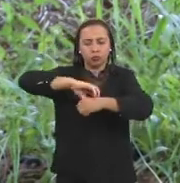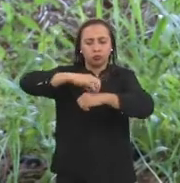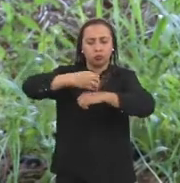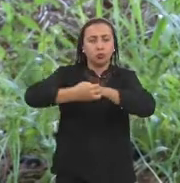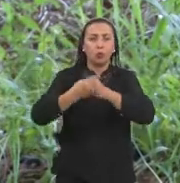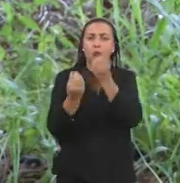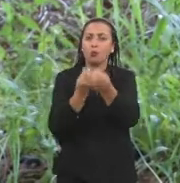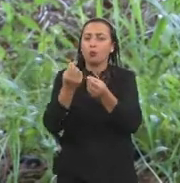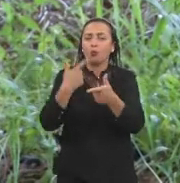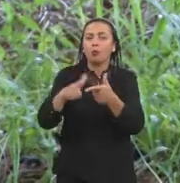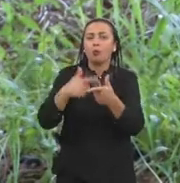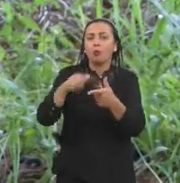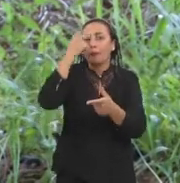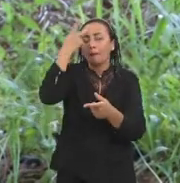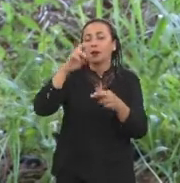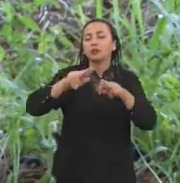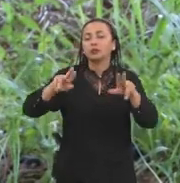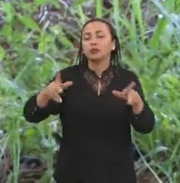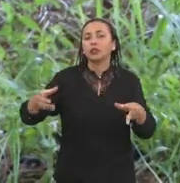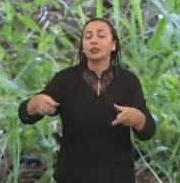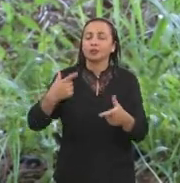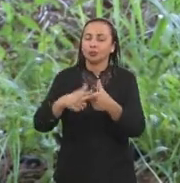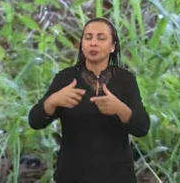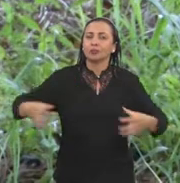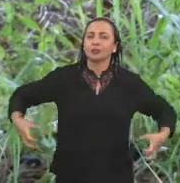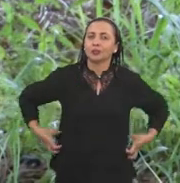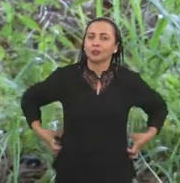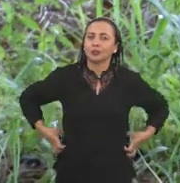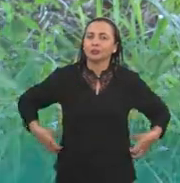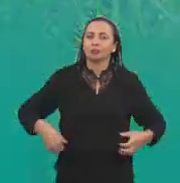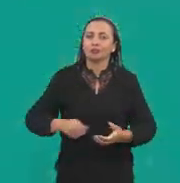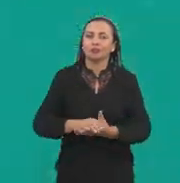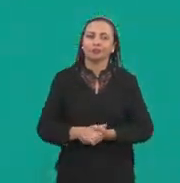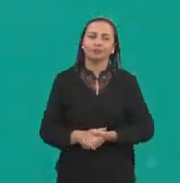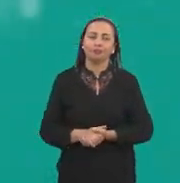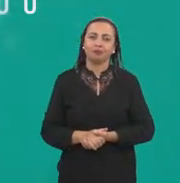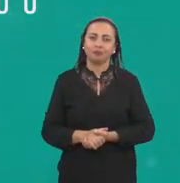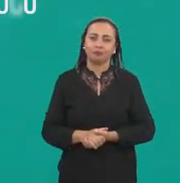chikungunha como gatilho para diferentes problemas renais.